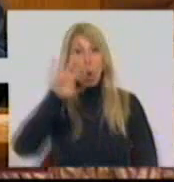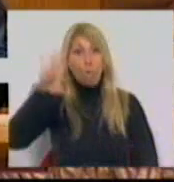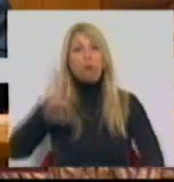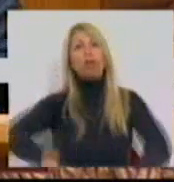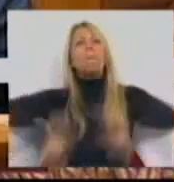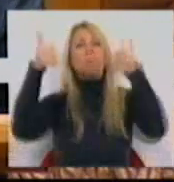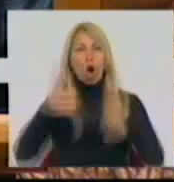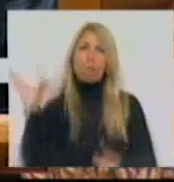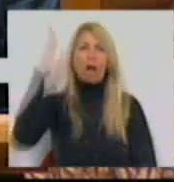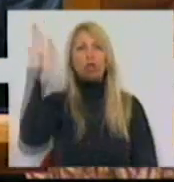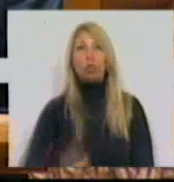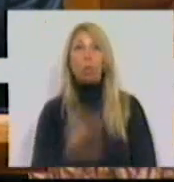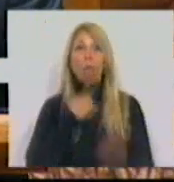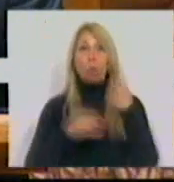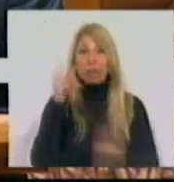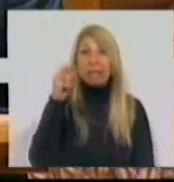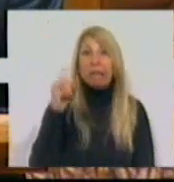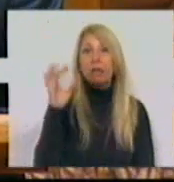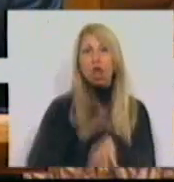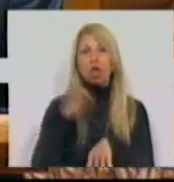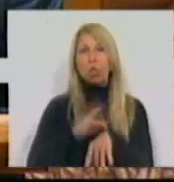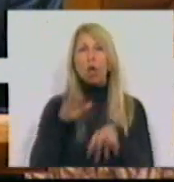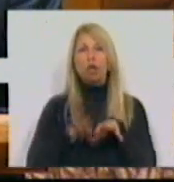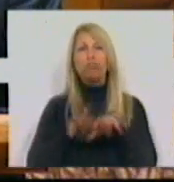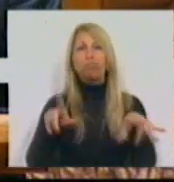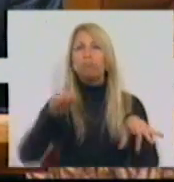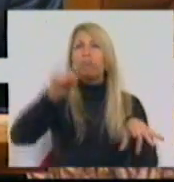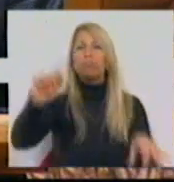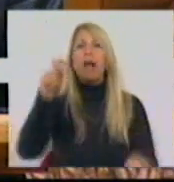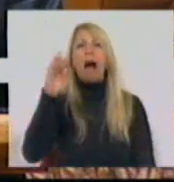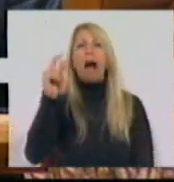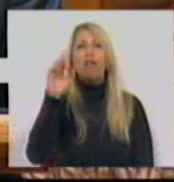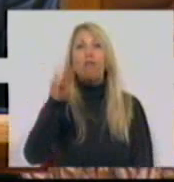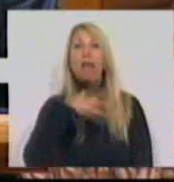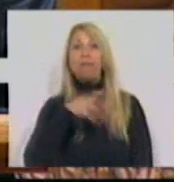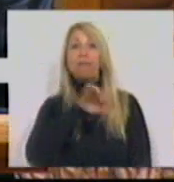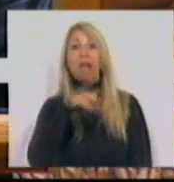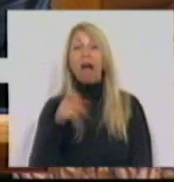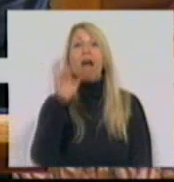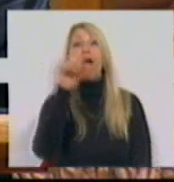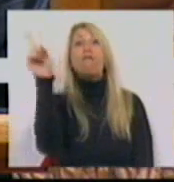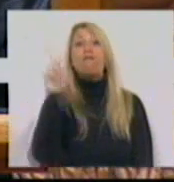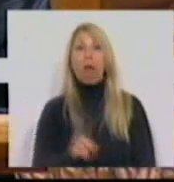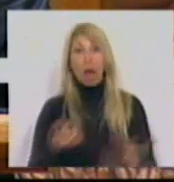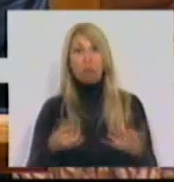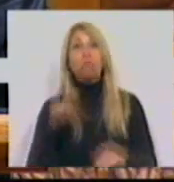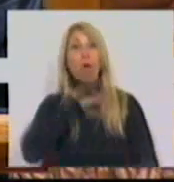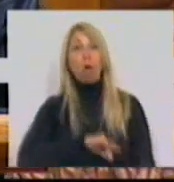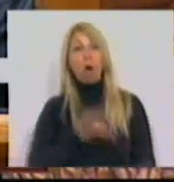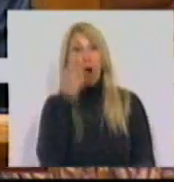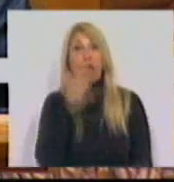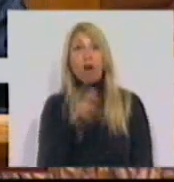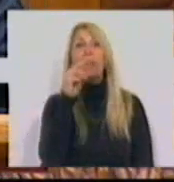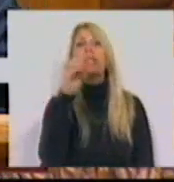Perguntem aos 30 doentes oncológicos do Conselho de Alfândega da Fé, muitos com reformas na ordem dos 300 euros, e que não vêem